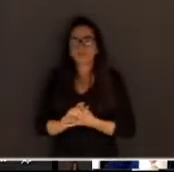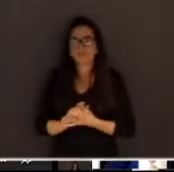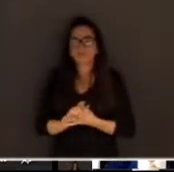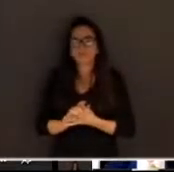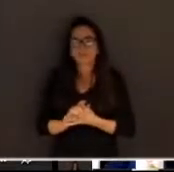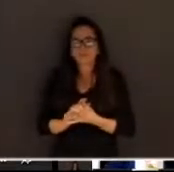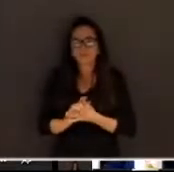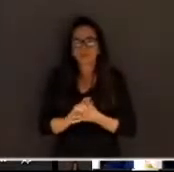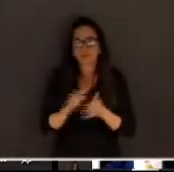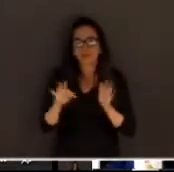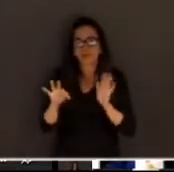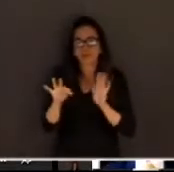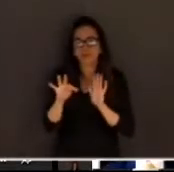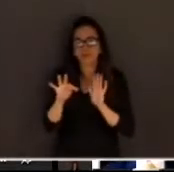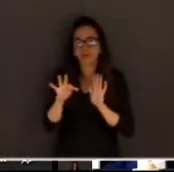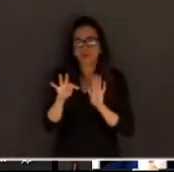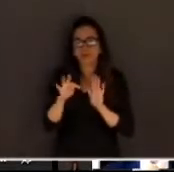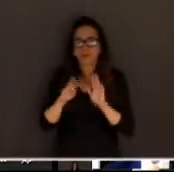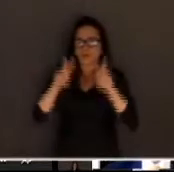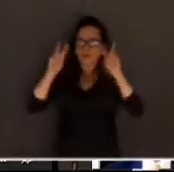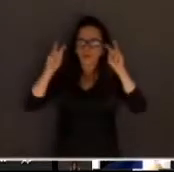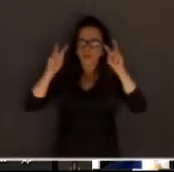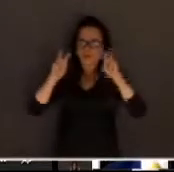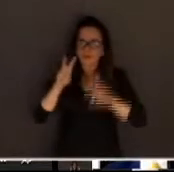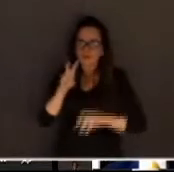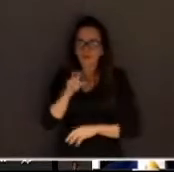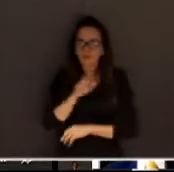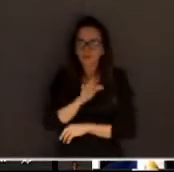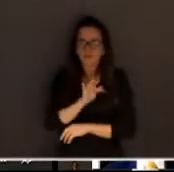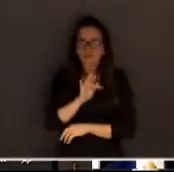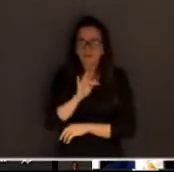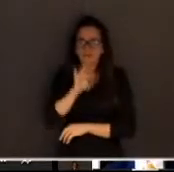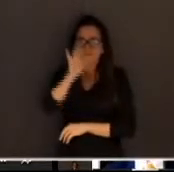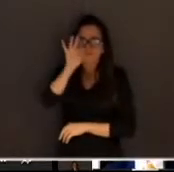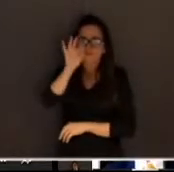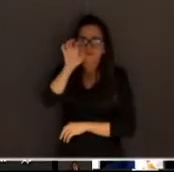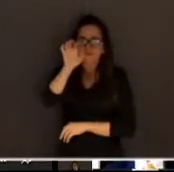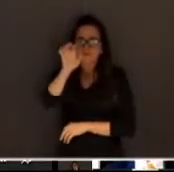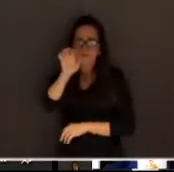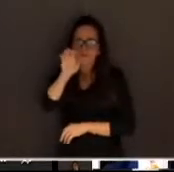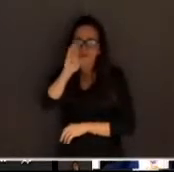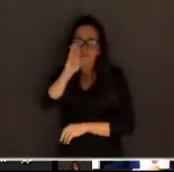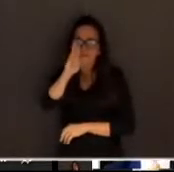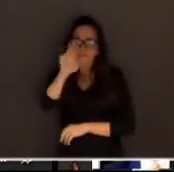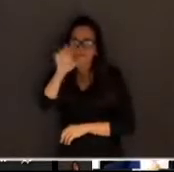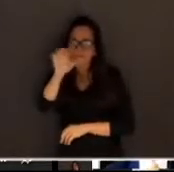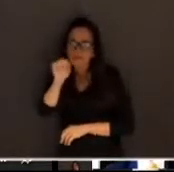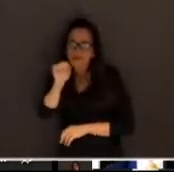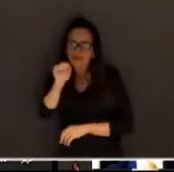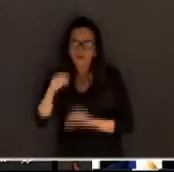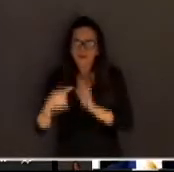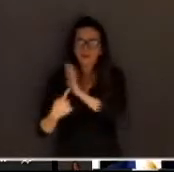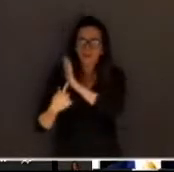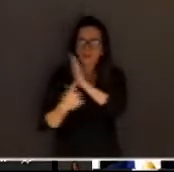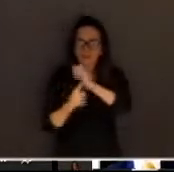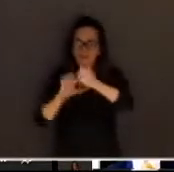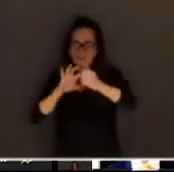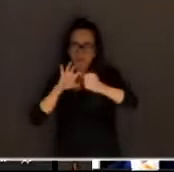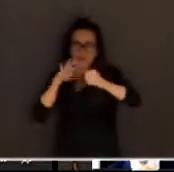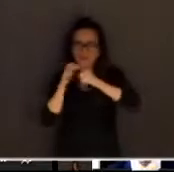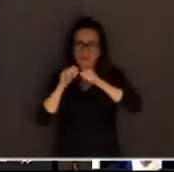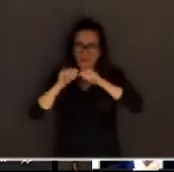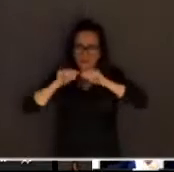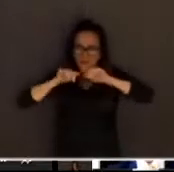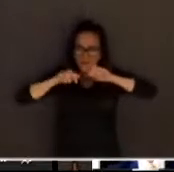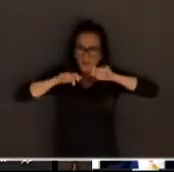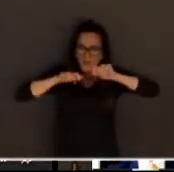O título do livro é Fever, Febre. Ele narra, na verdade, uma pandemia de coronavírus que assola o